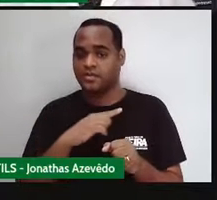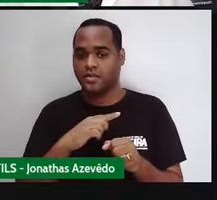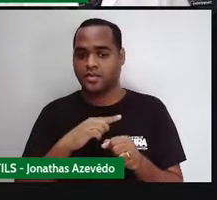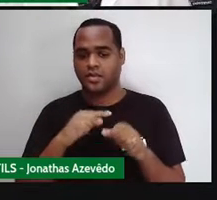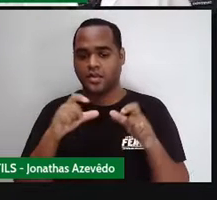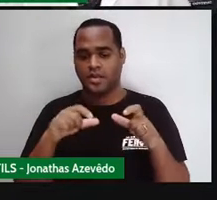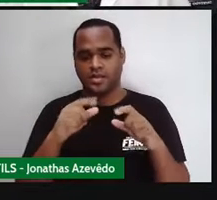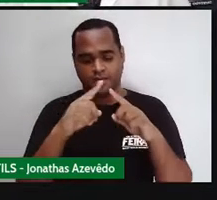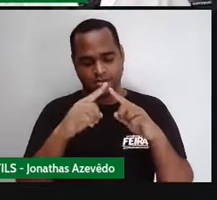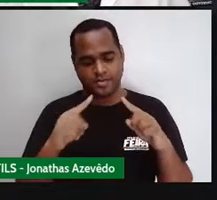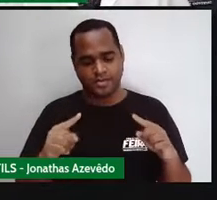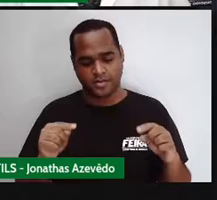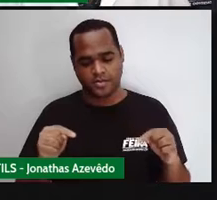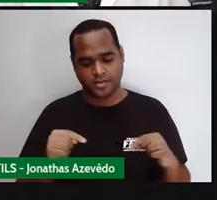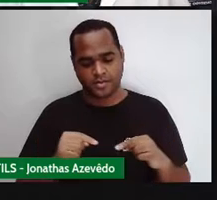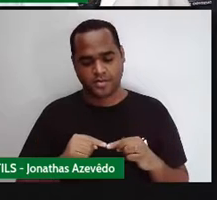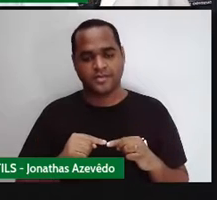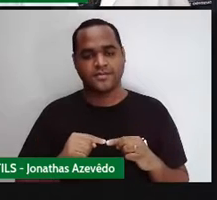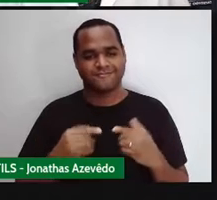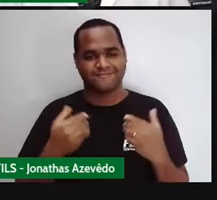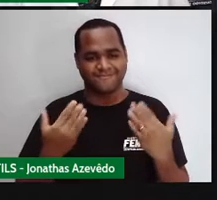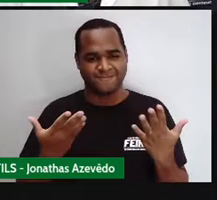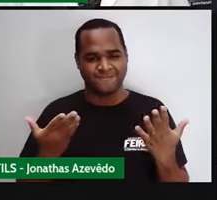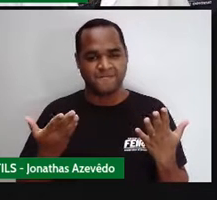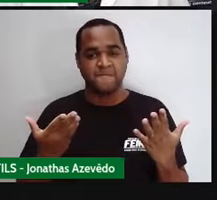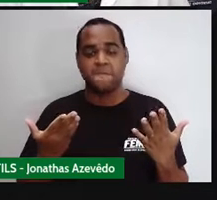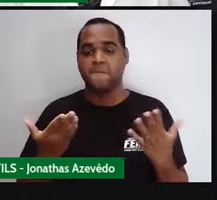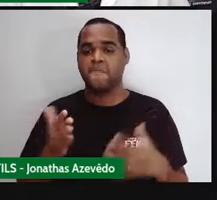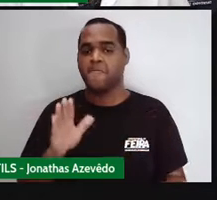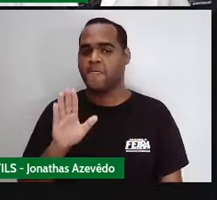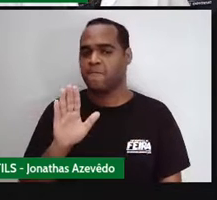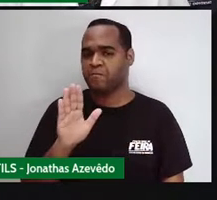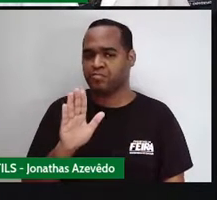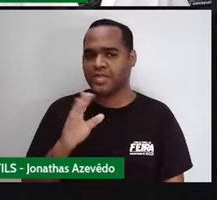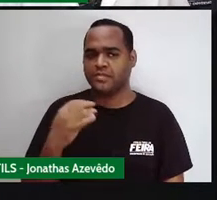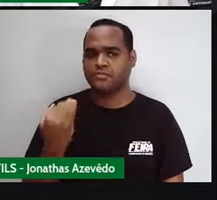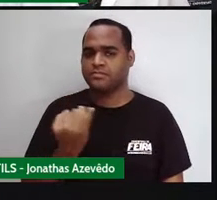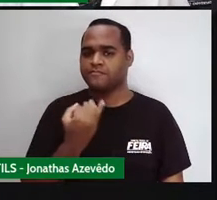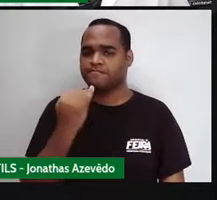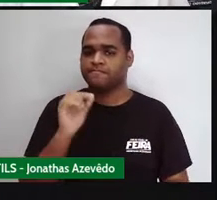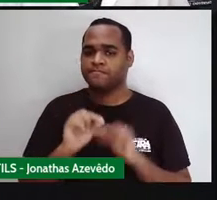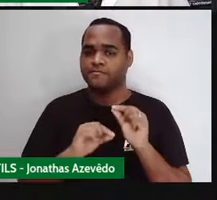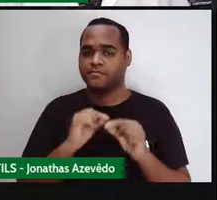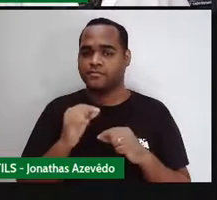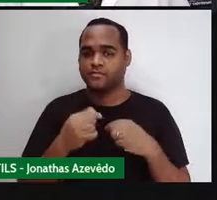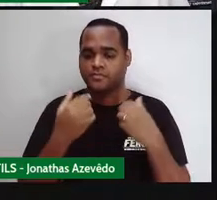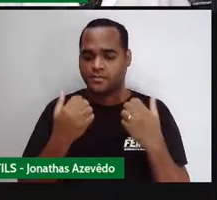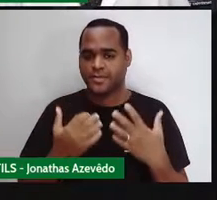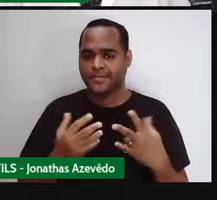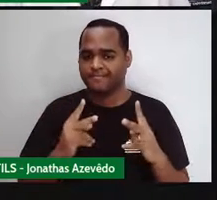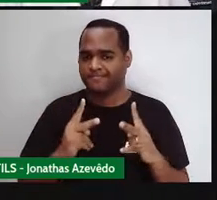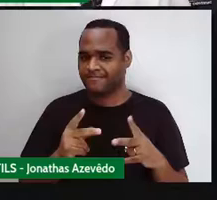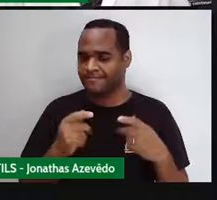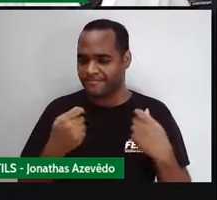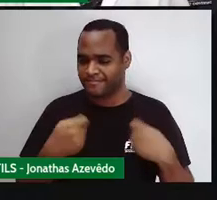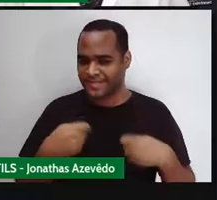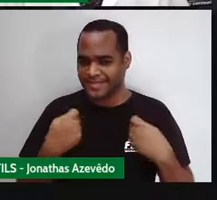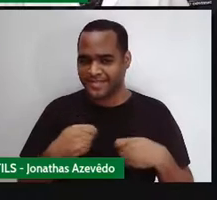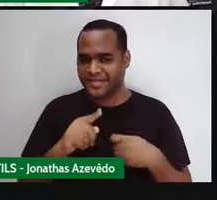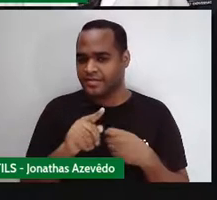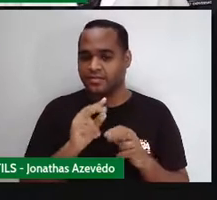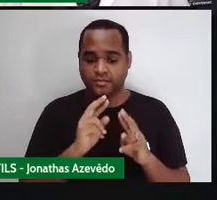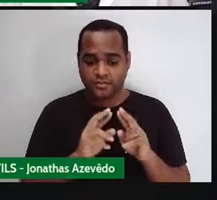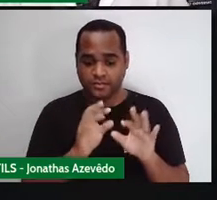losango. Certo? Mas, mas o interessante mesmo é a gente praticar isso daqui.